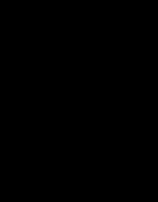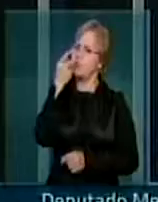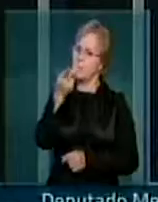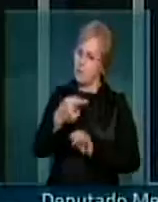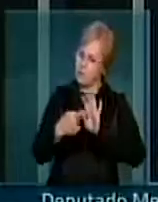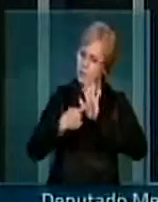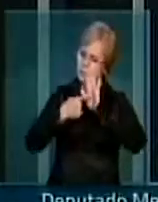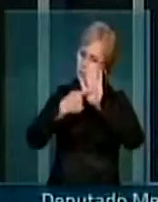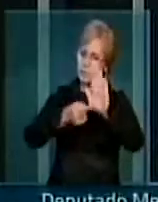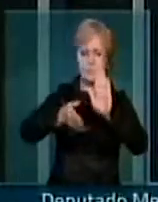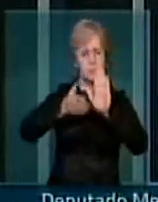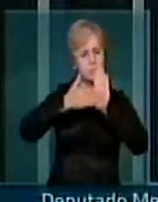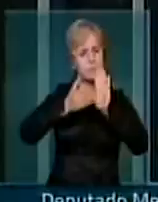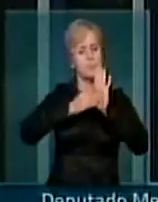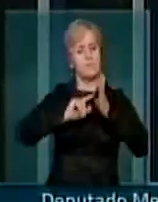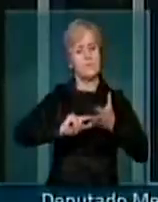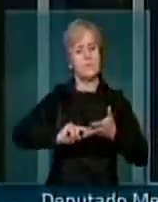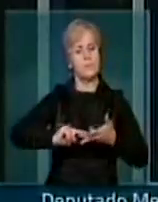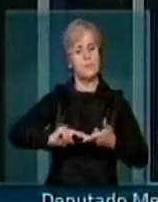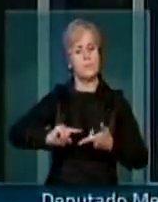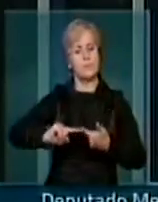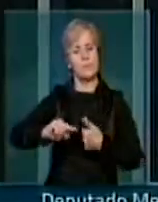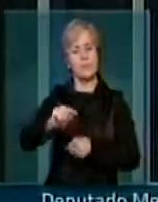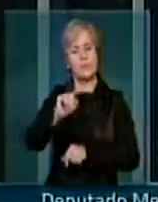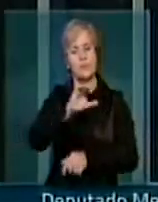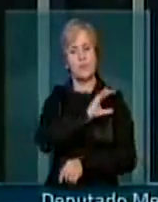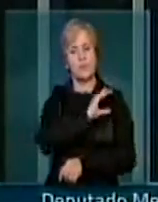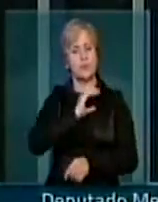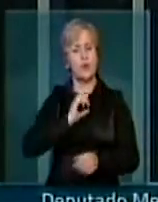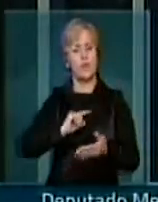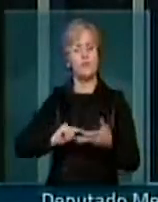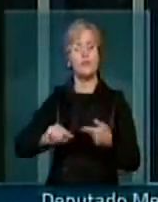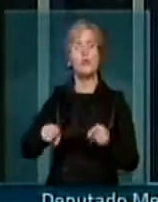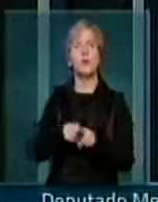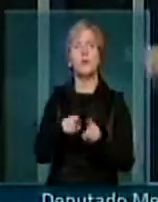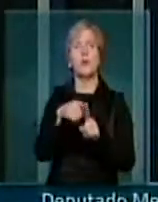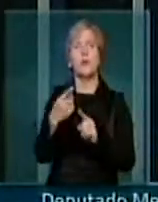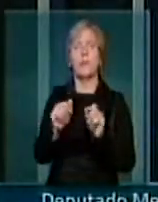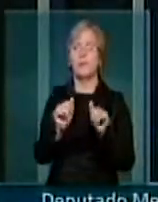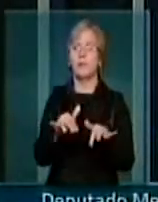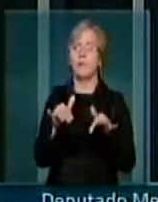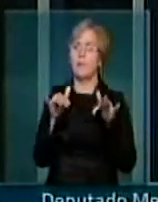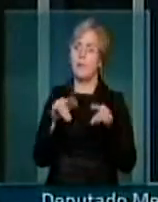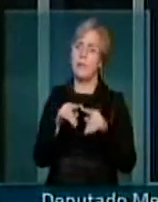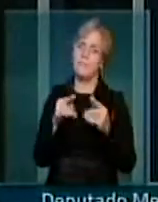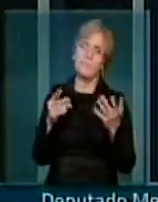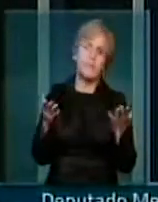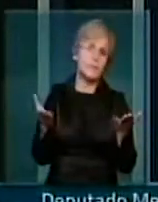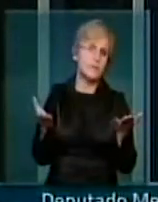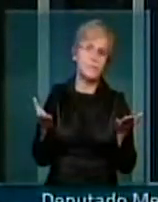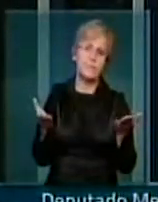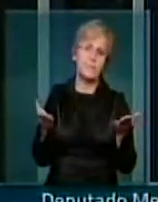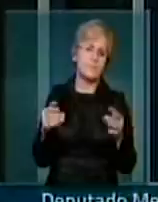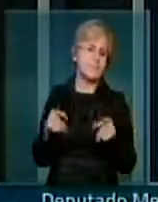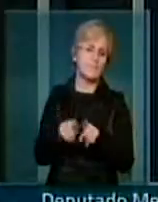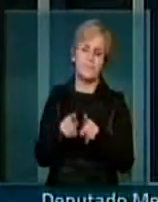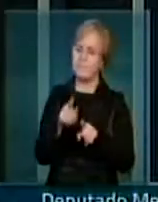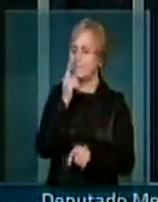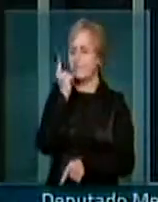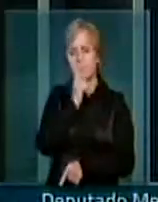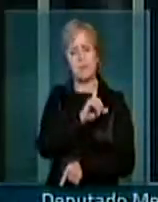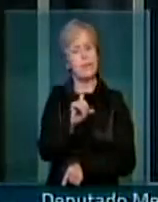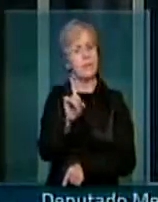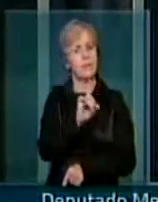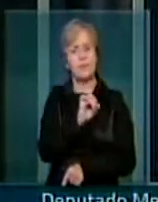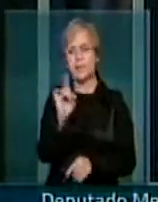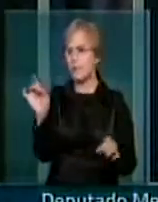diversas propostas, tanto nas comissões pertinentes quanto no plenário da Casa. Mas, infelizmente, também não conseguimos